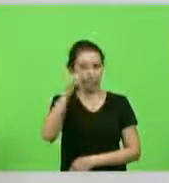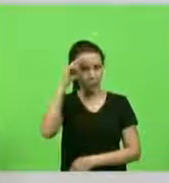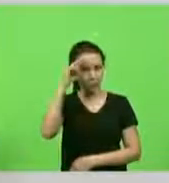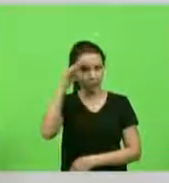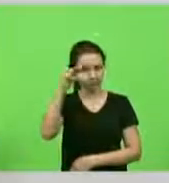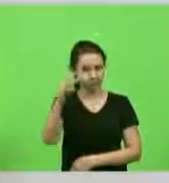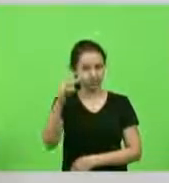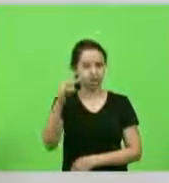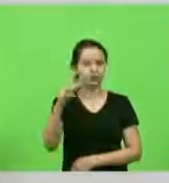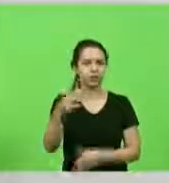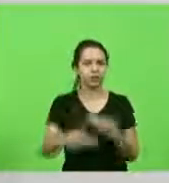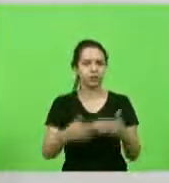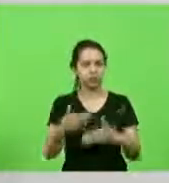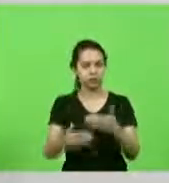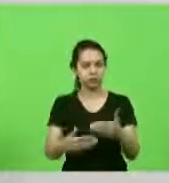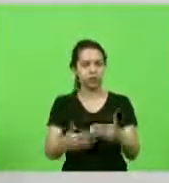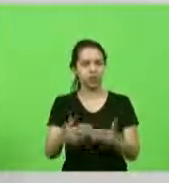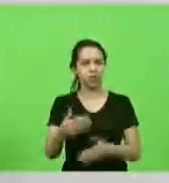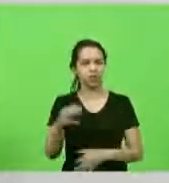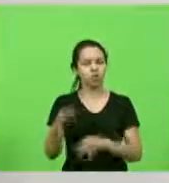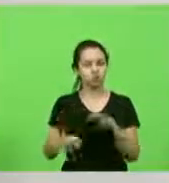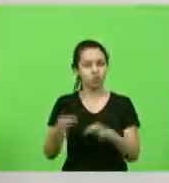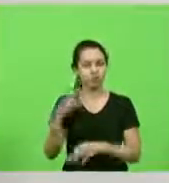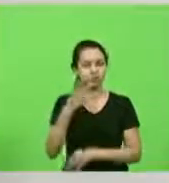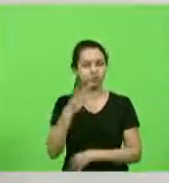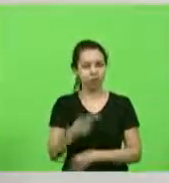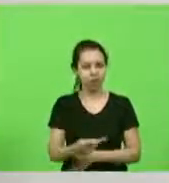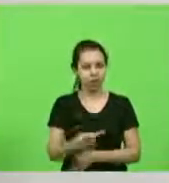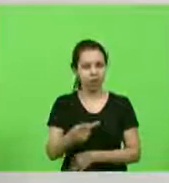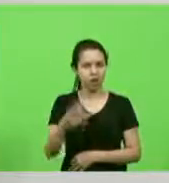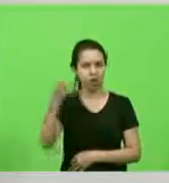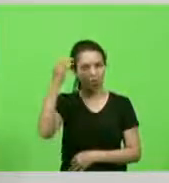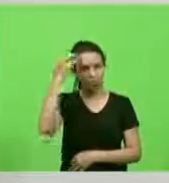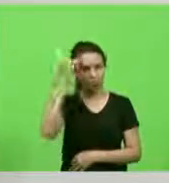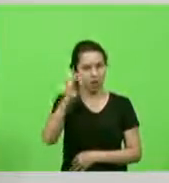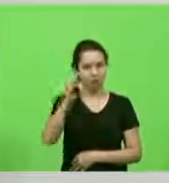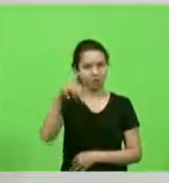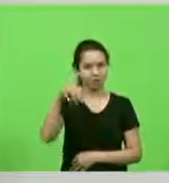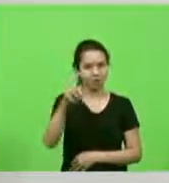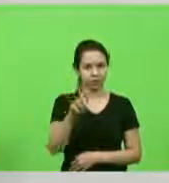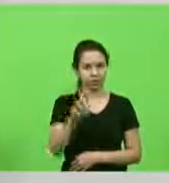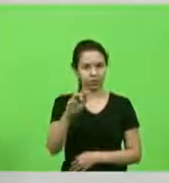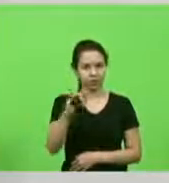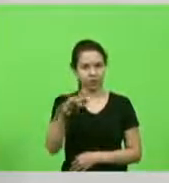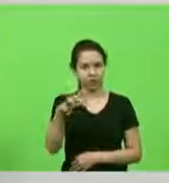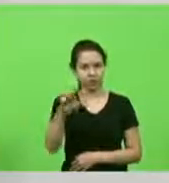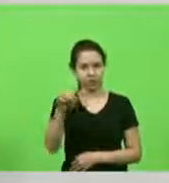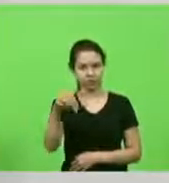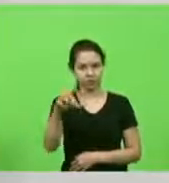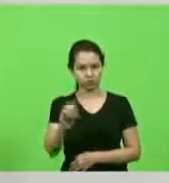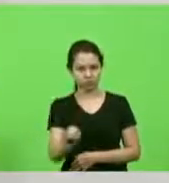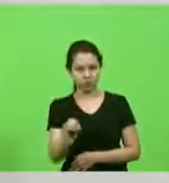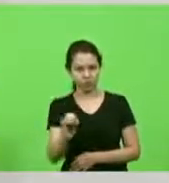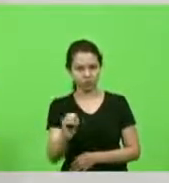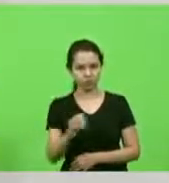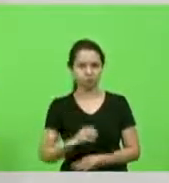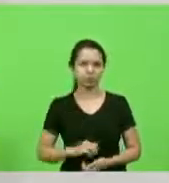chamam de culpa invigilando mas a assembleia